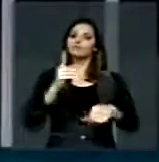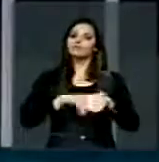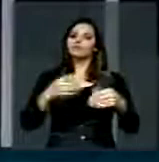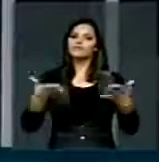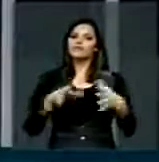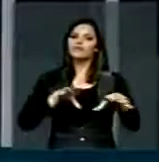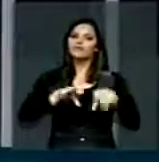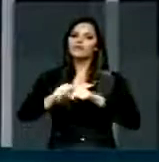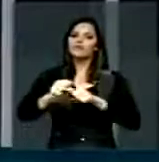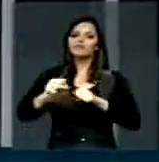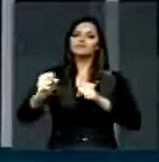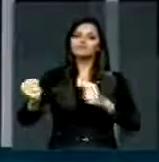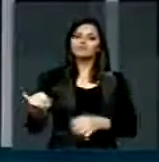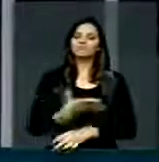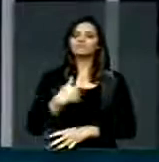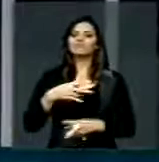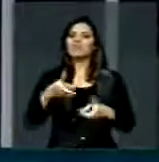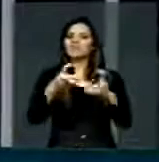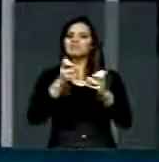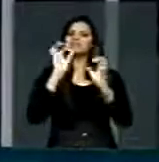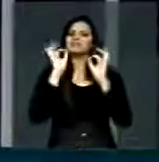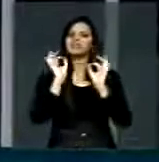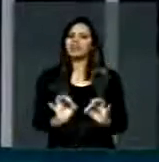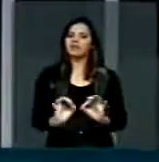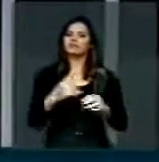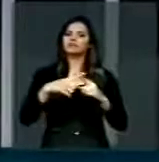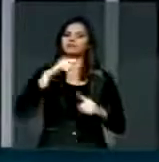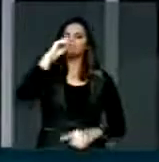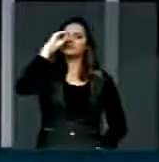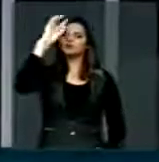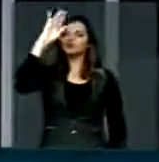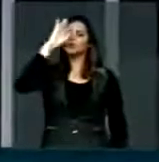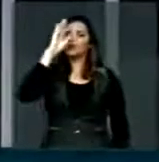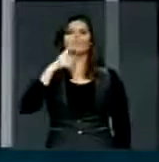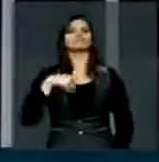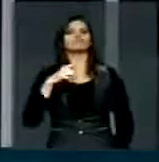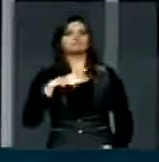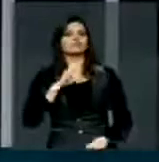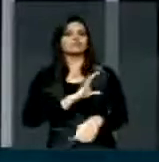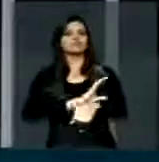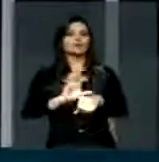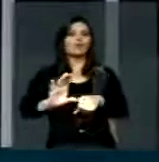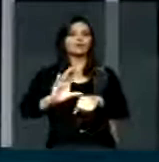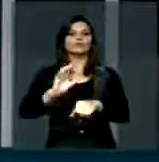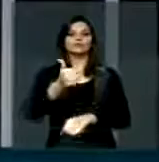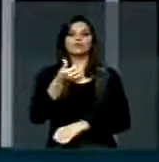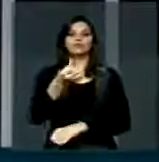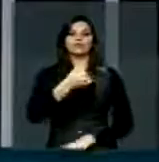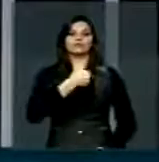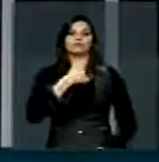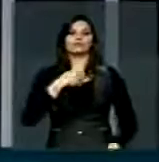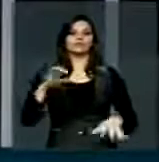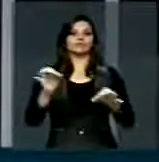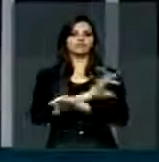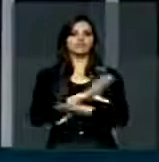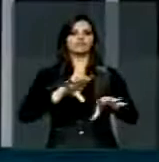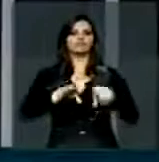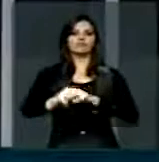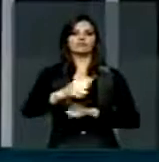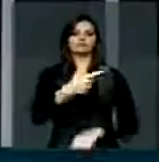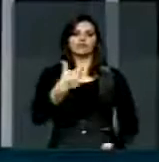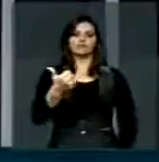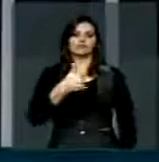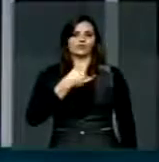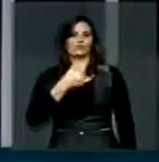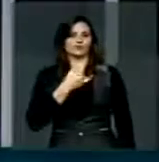realização, percebi que estava realmente certo. Você começou o curso aos 16 anos e a conclusão aos 21 anos de idade,